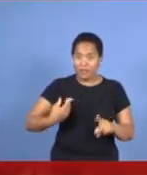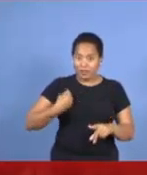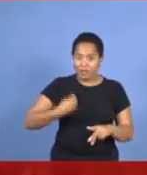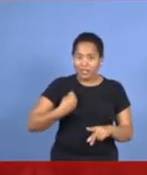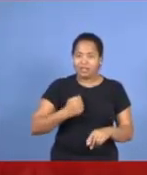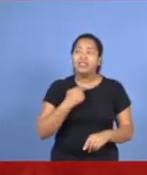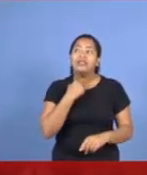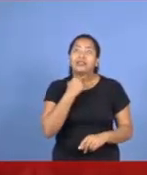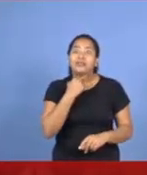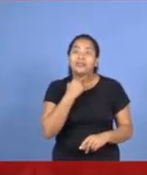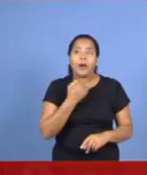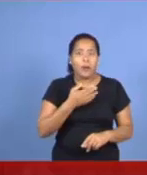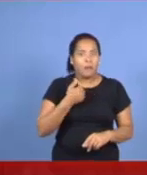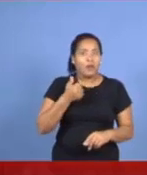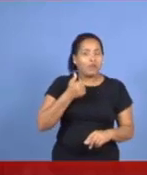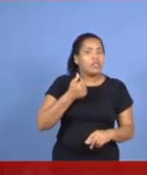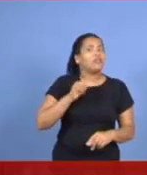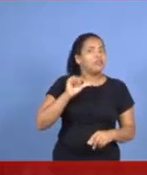ainda estou.